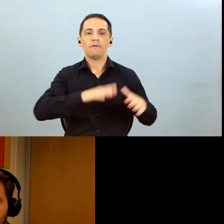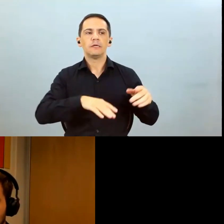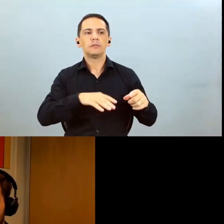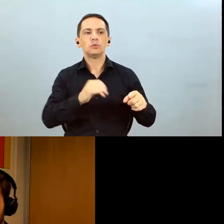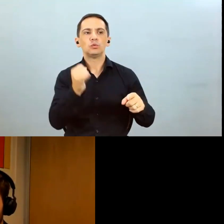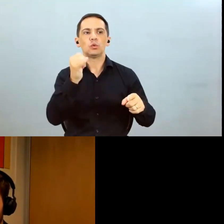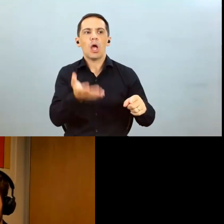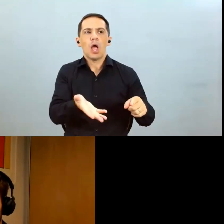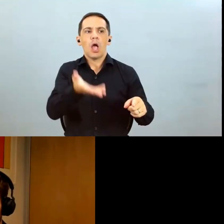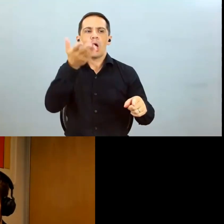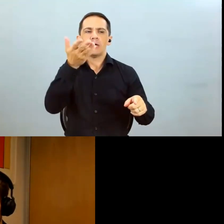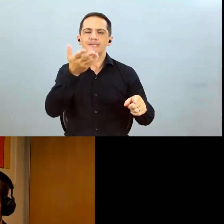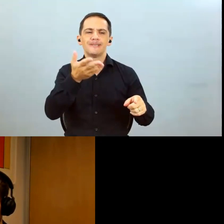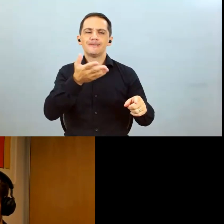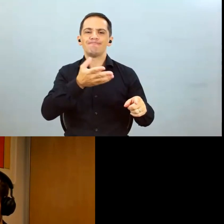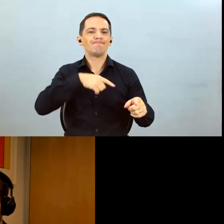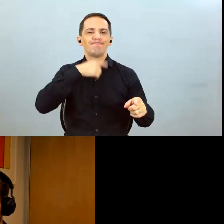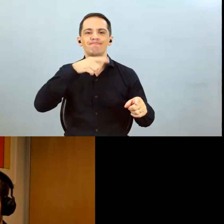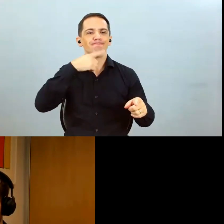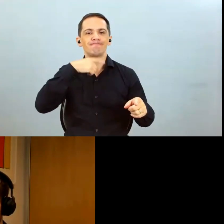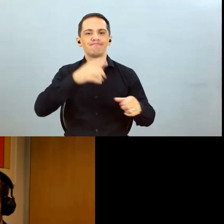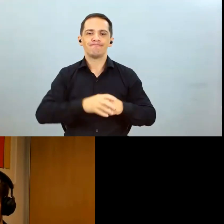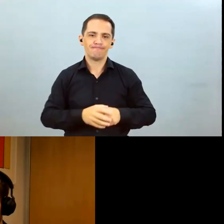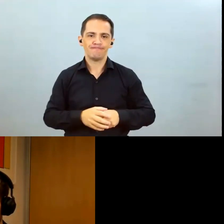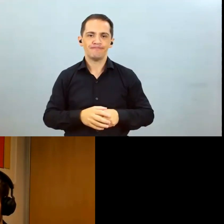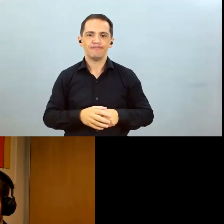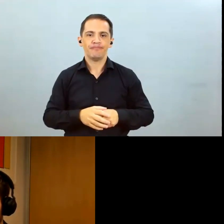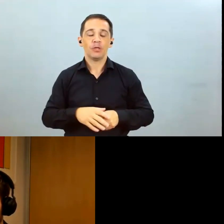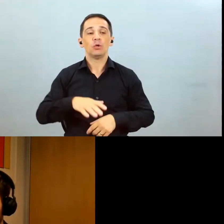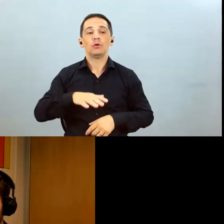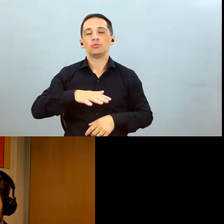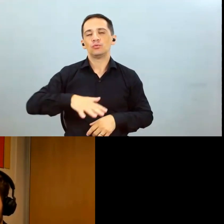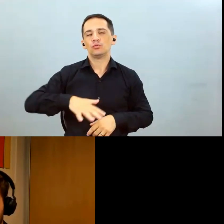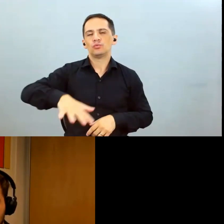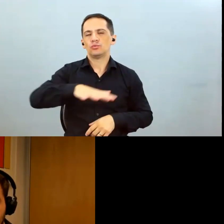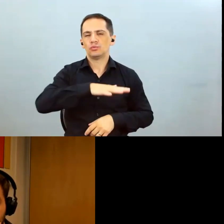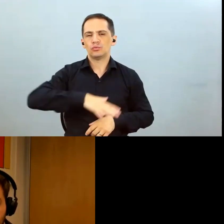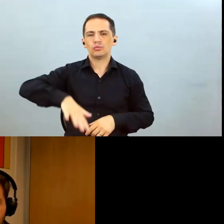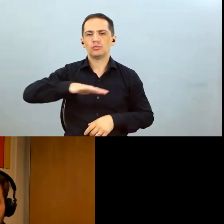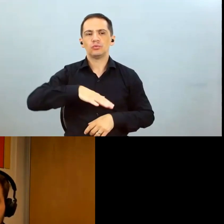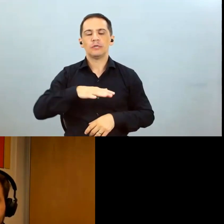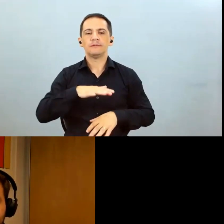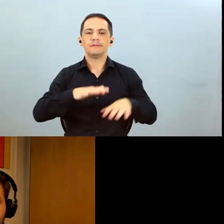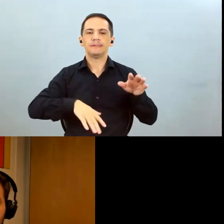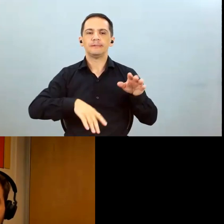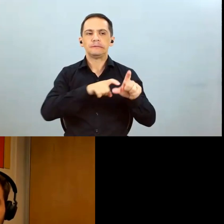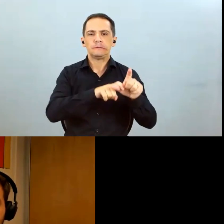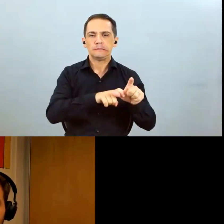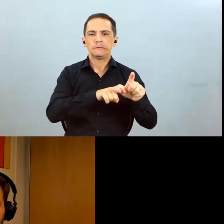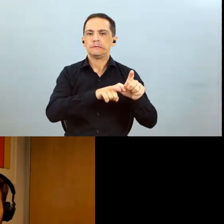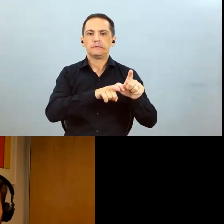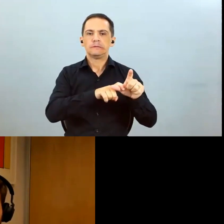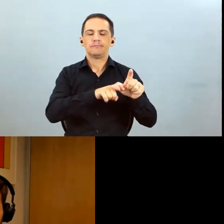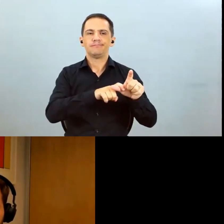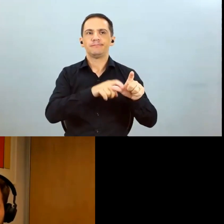novas oportunidades porque o mercado financeiro também está apertando quem não está numa situação financeira saudável então a gente tem uma expectativa